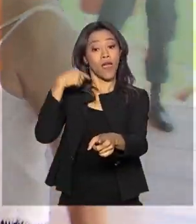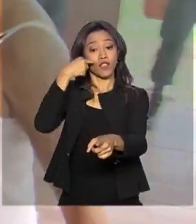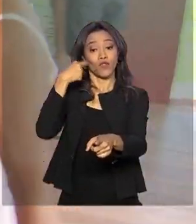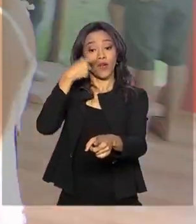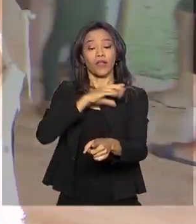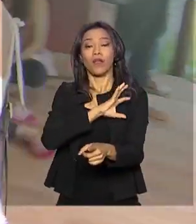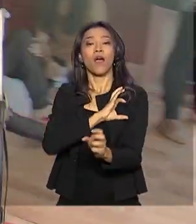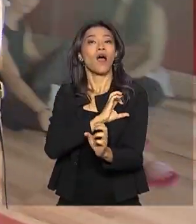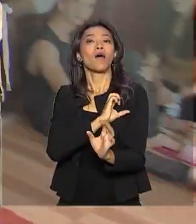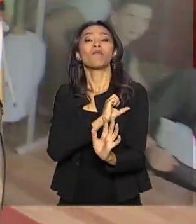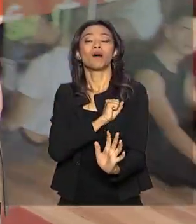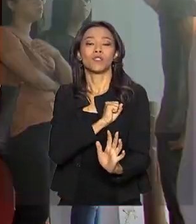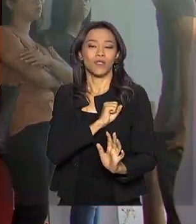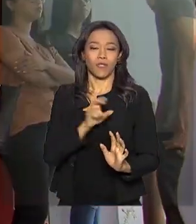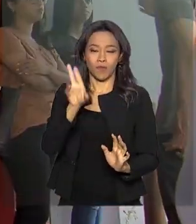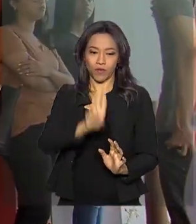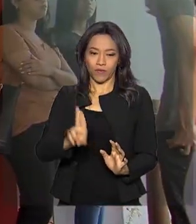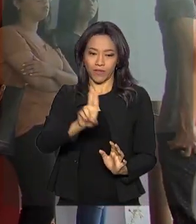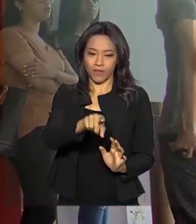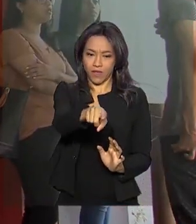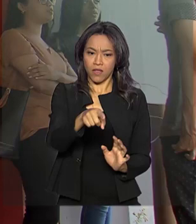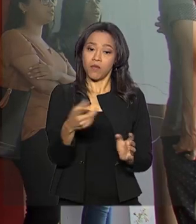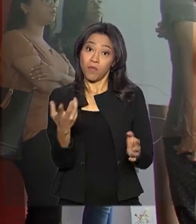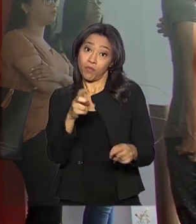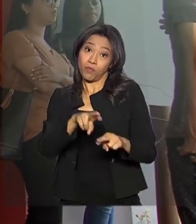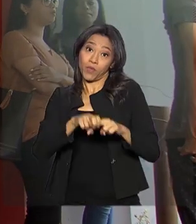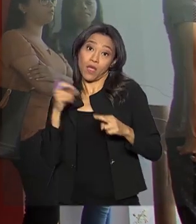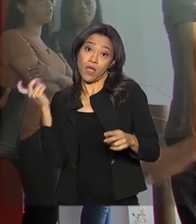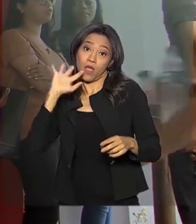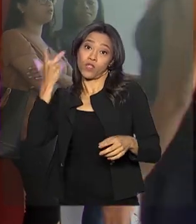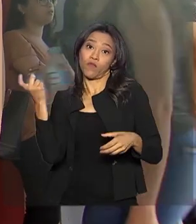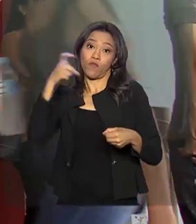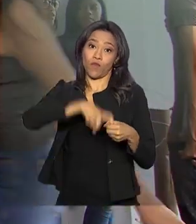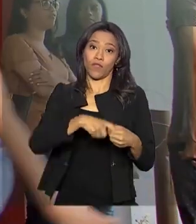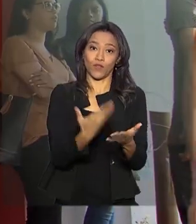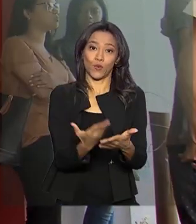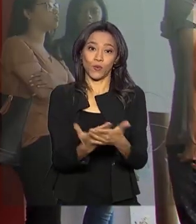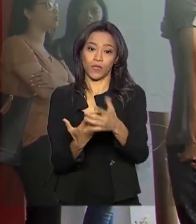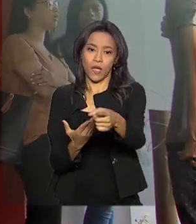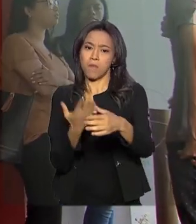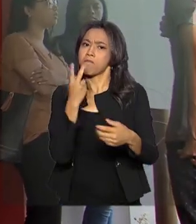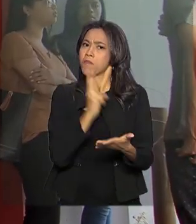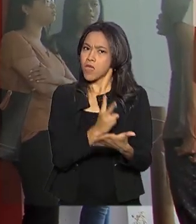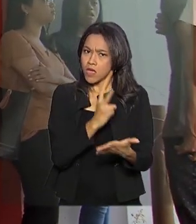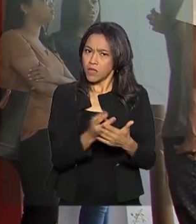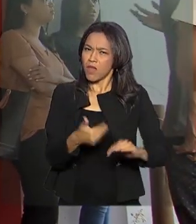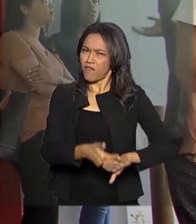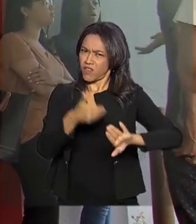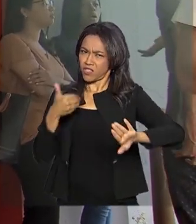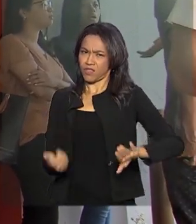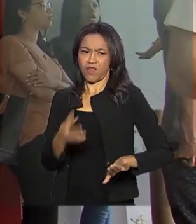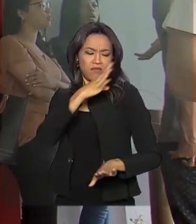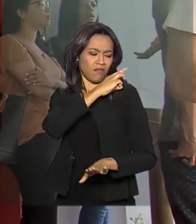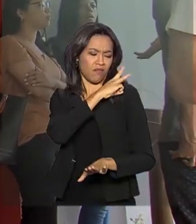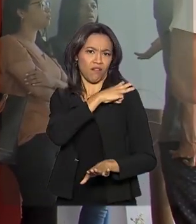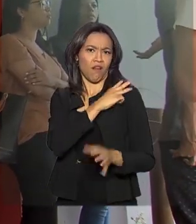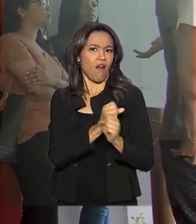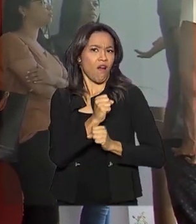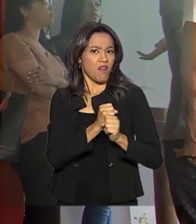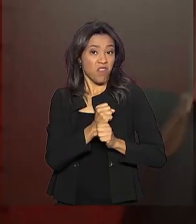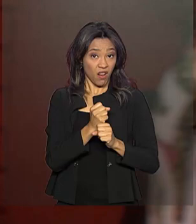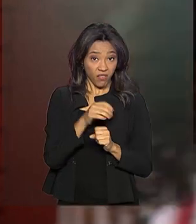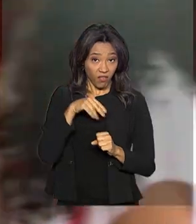apaixonada pelo mundo acadêmico. Por isso, resolveu voltar a estudar. E mesmo afastada do ensino médio há muito tempo, não se